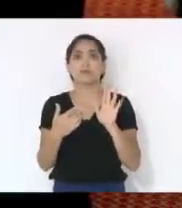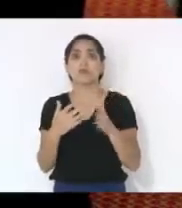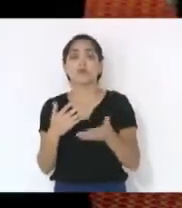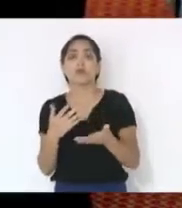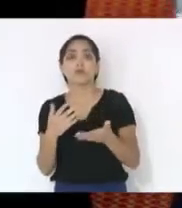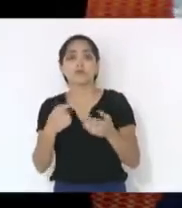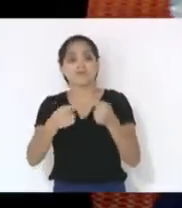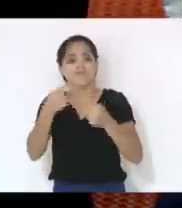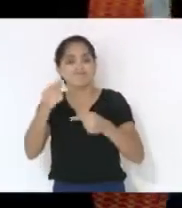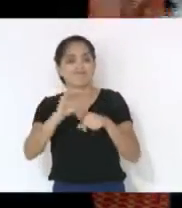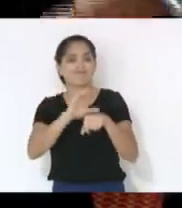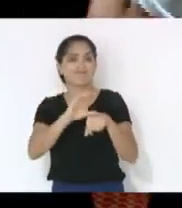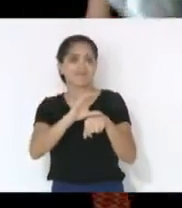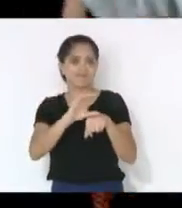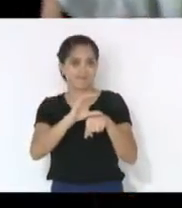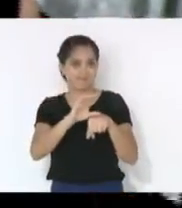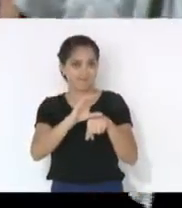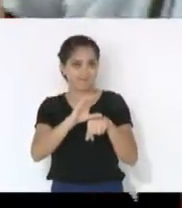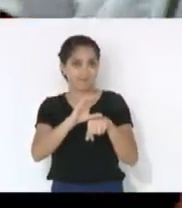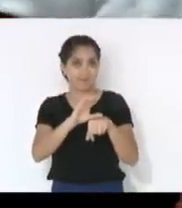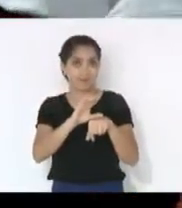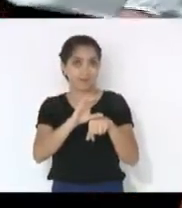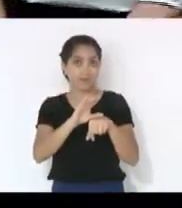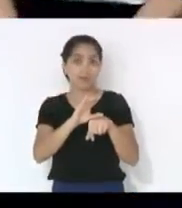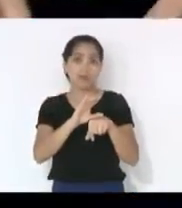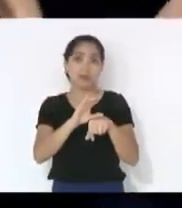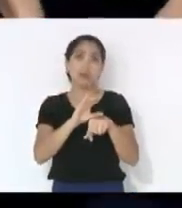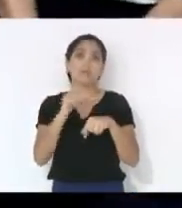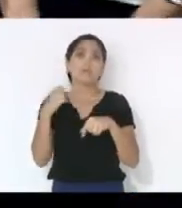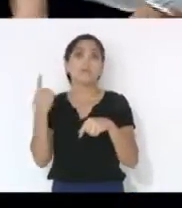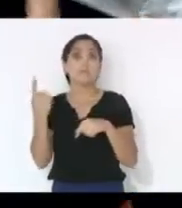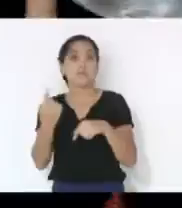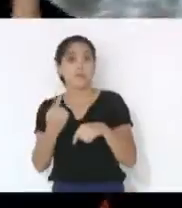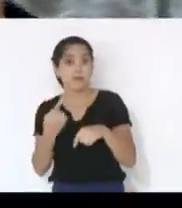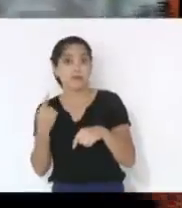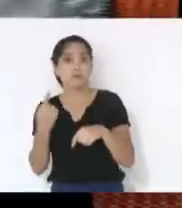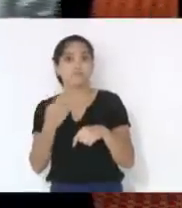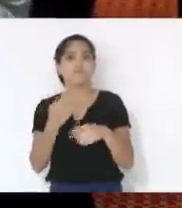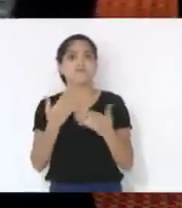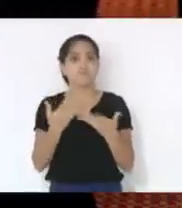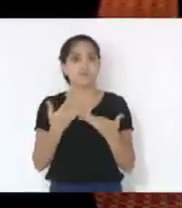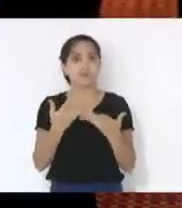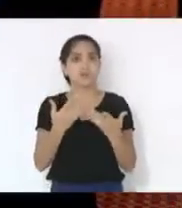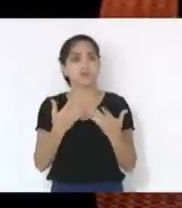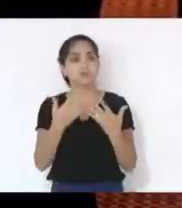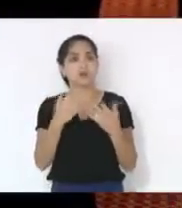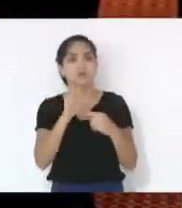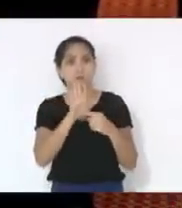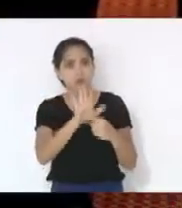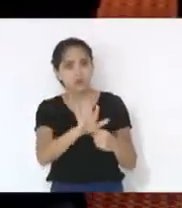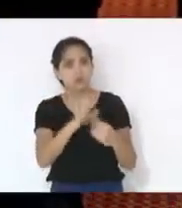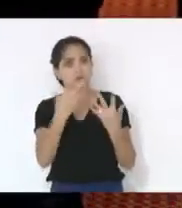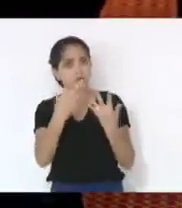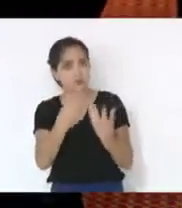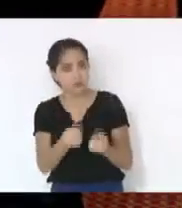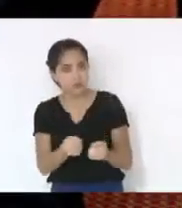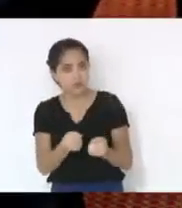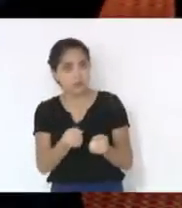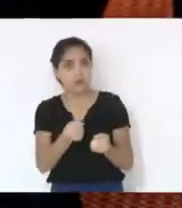inconstitucional. E nós aqui fizemos a vontade parlamentar. Se é constitucional